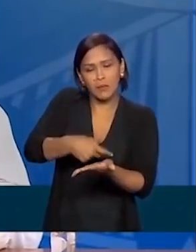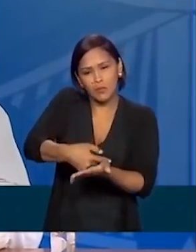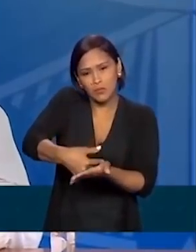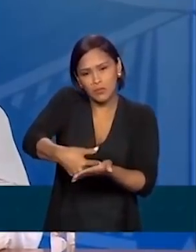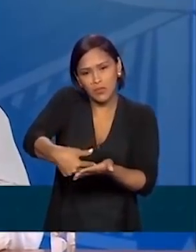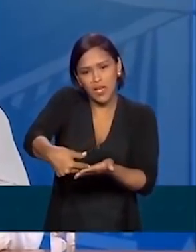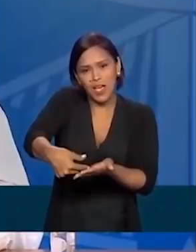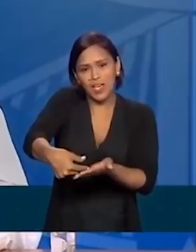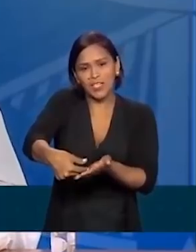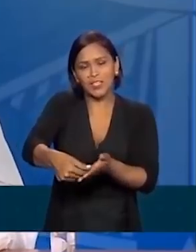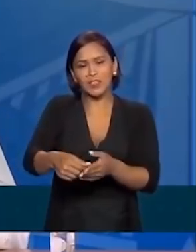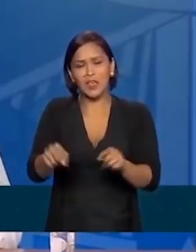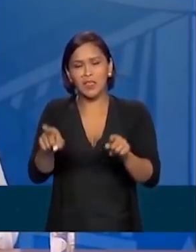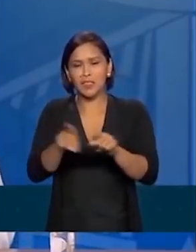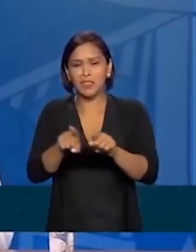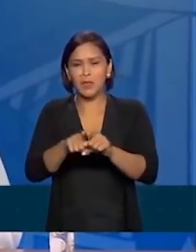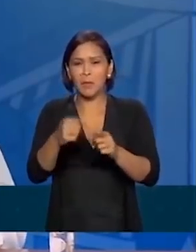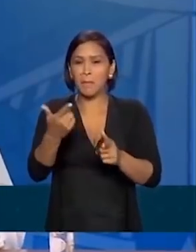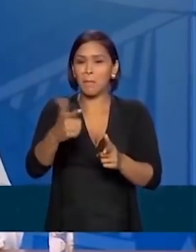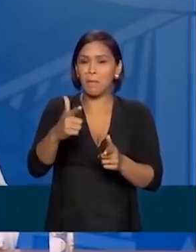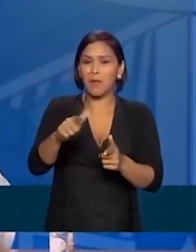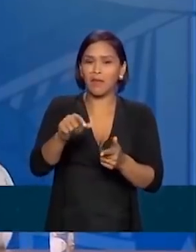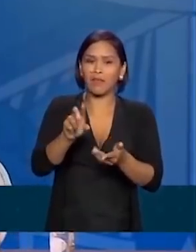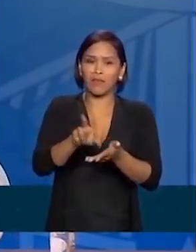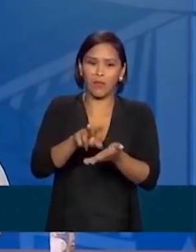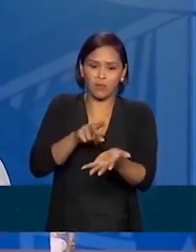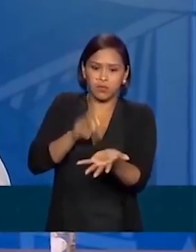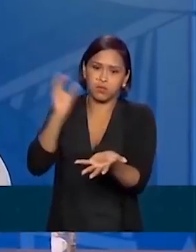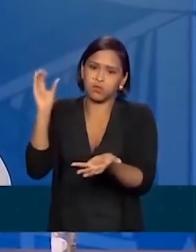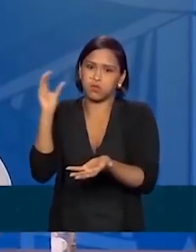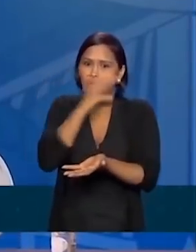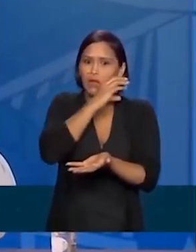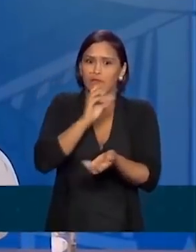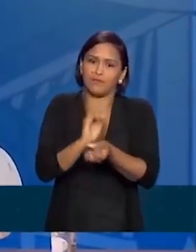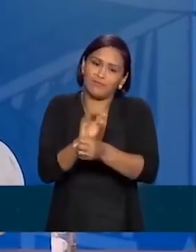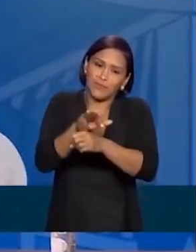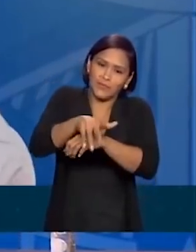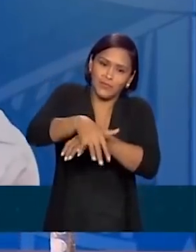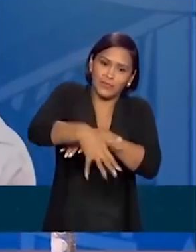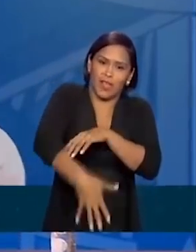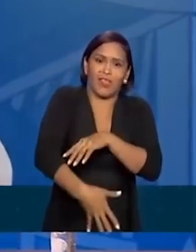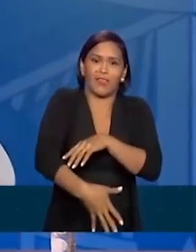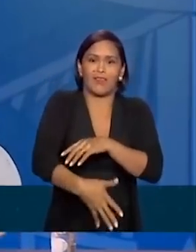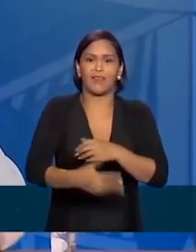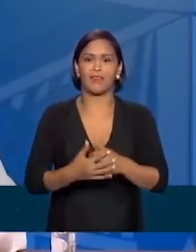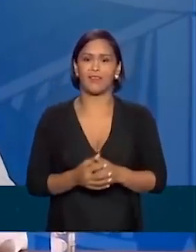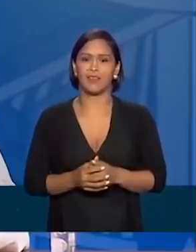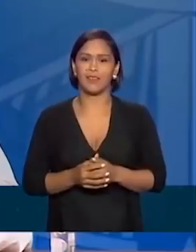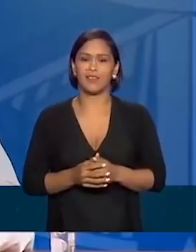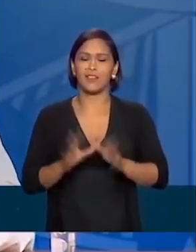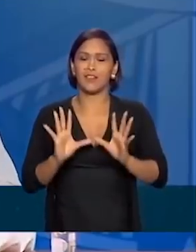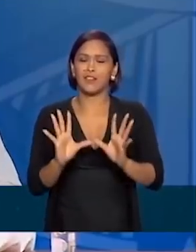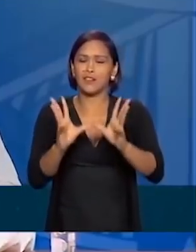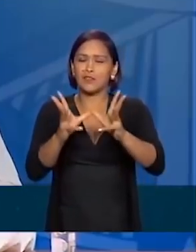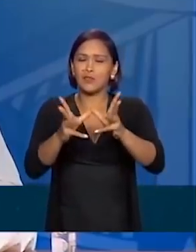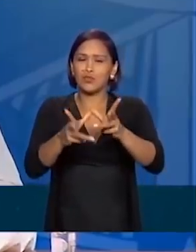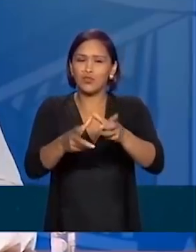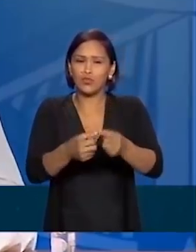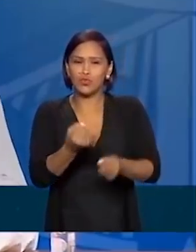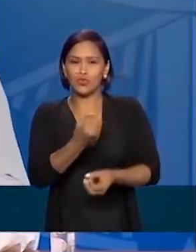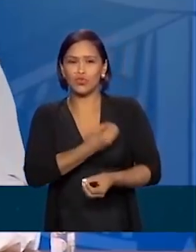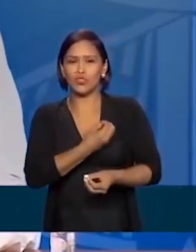e nem tão acelerado que a gente possa cair numa cachoeira. Vamos todo mundo junto com os números que a gente vai passar e vai chegar a um porto